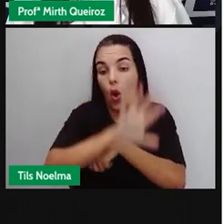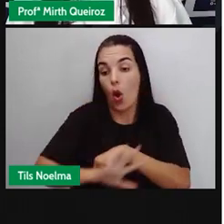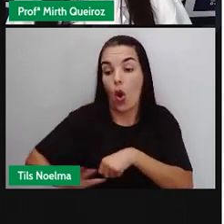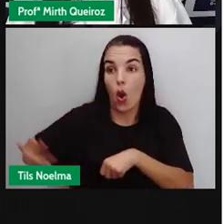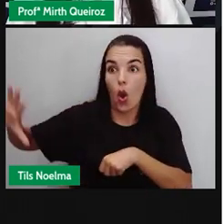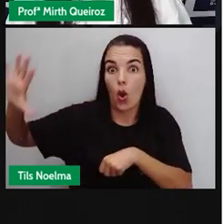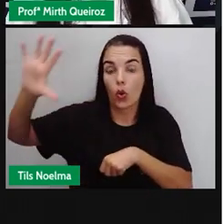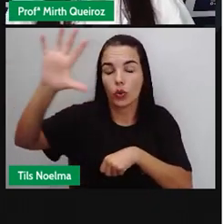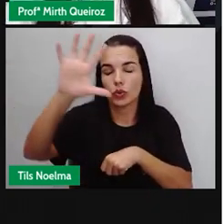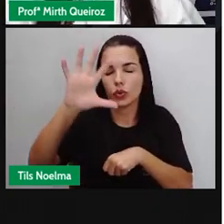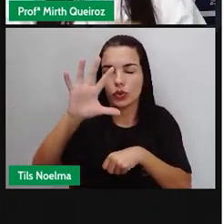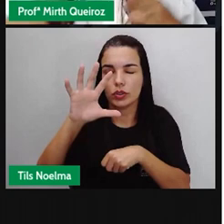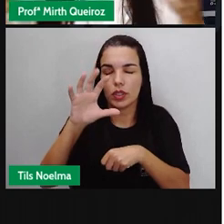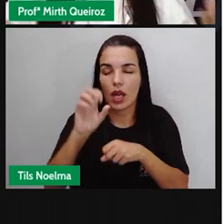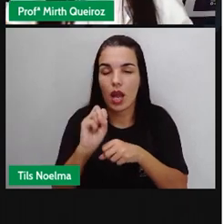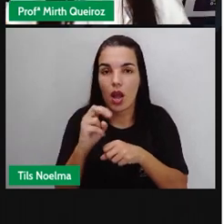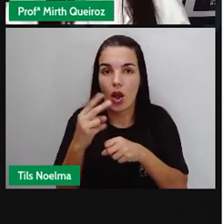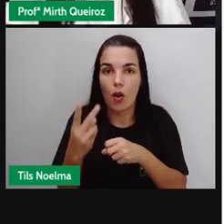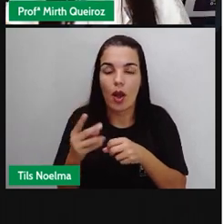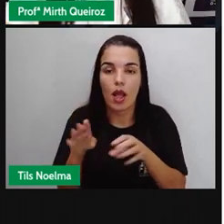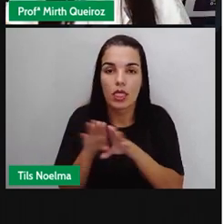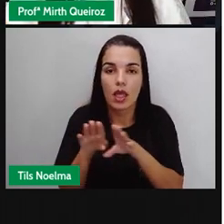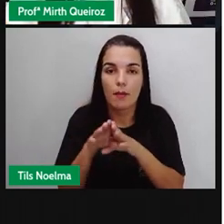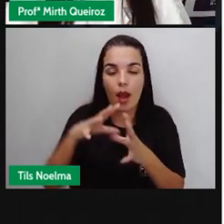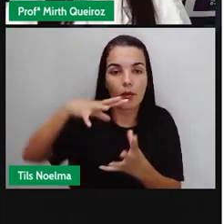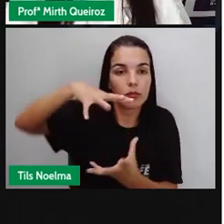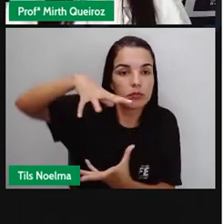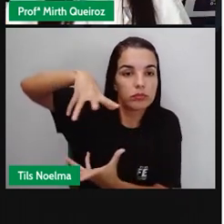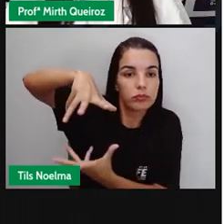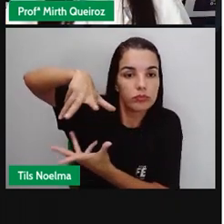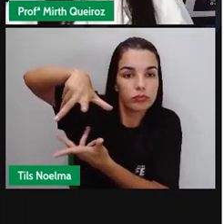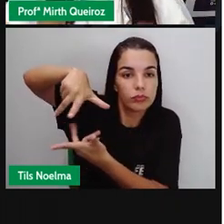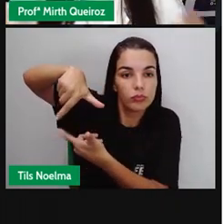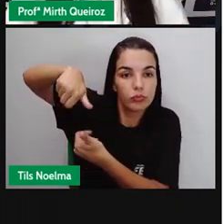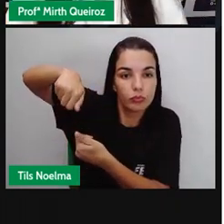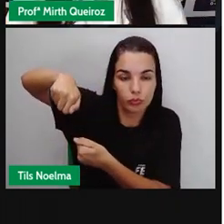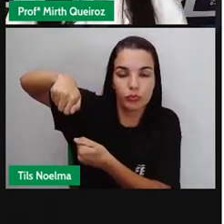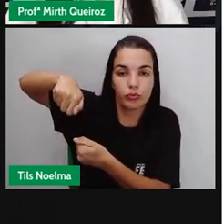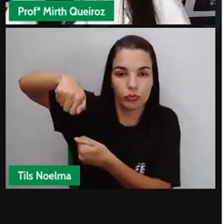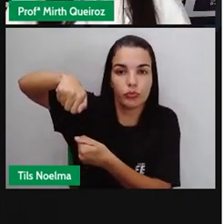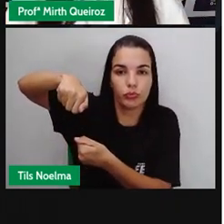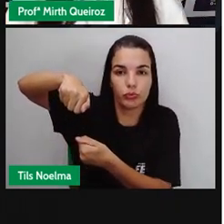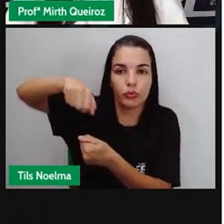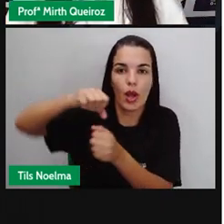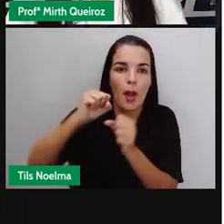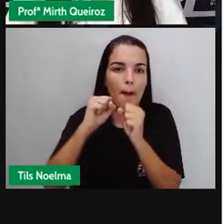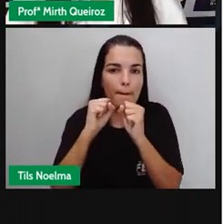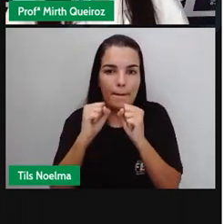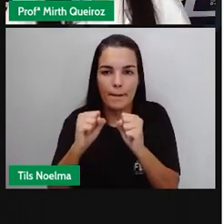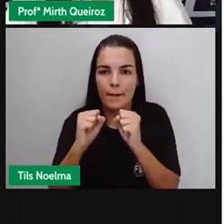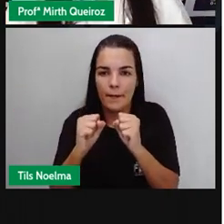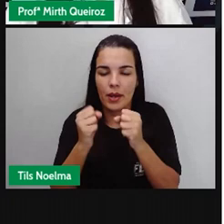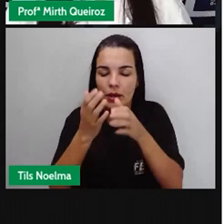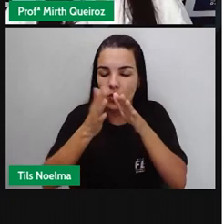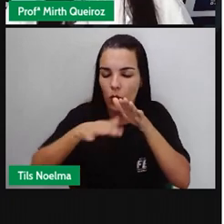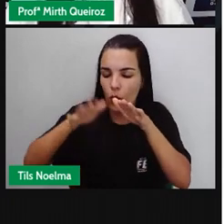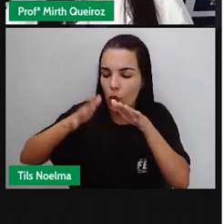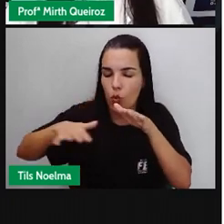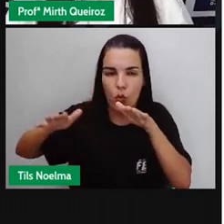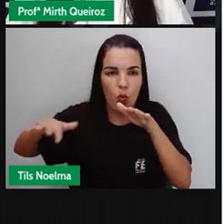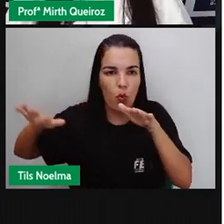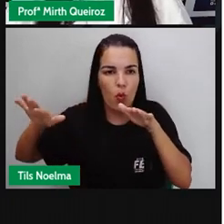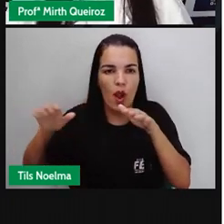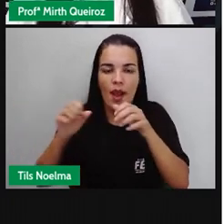ou pode representar todo o globo terrestre, né? Todos os continentes, os oceanos,